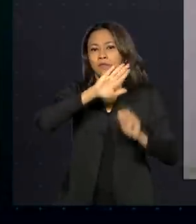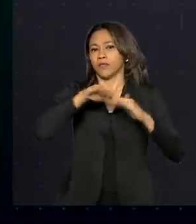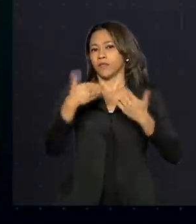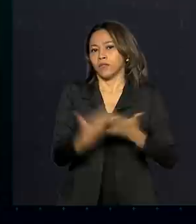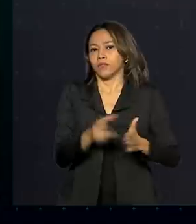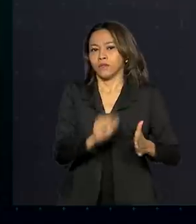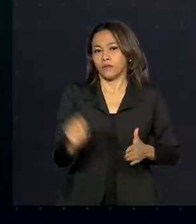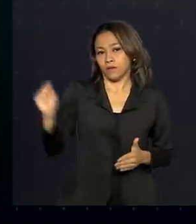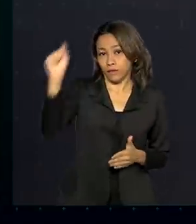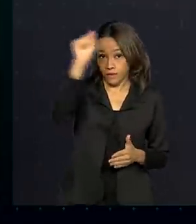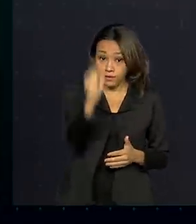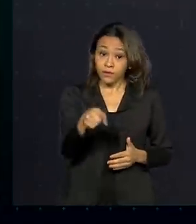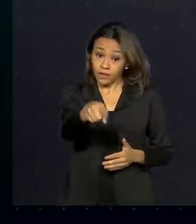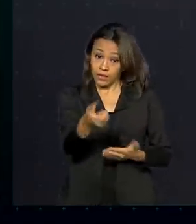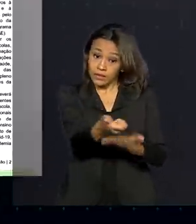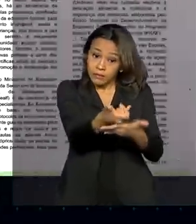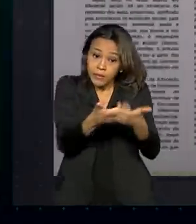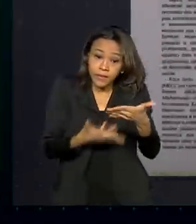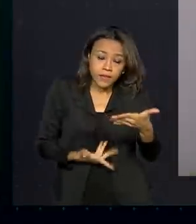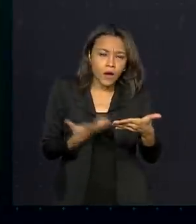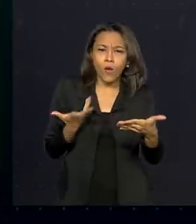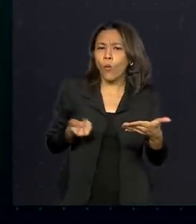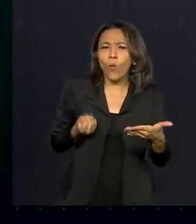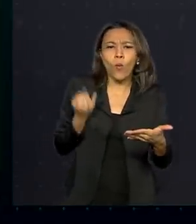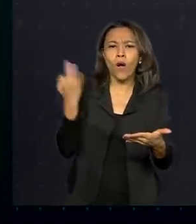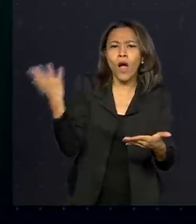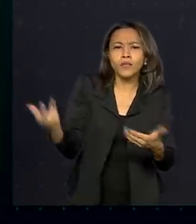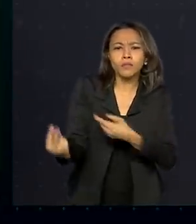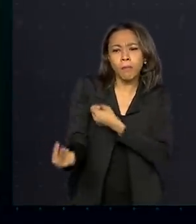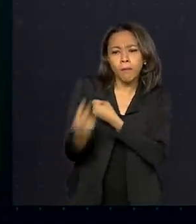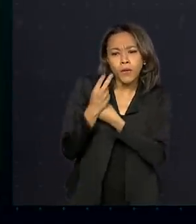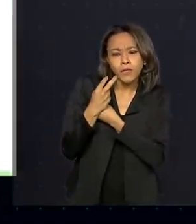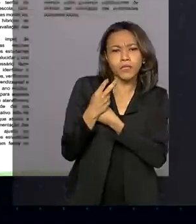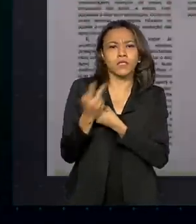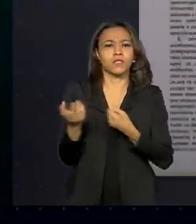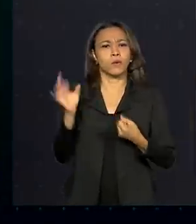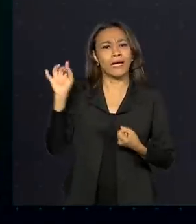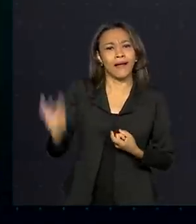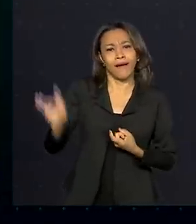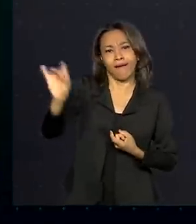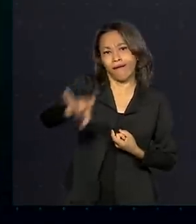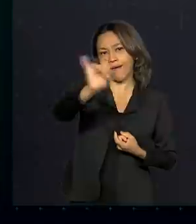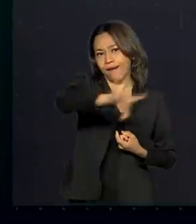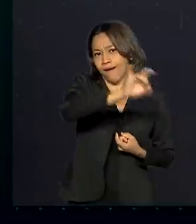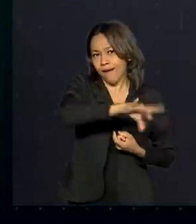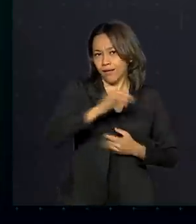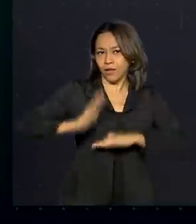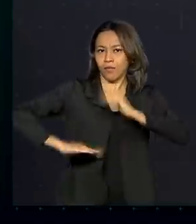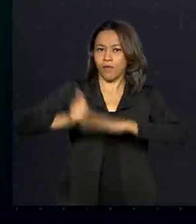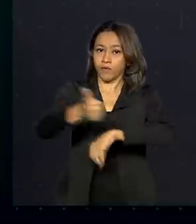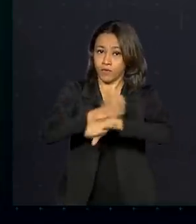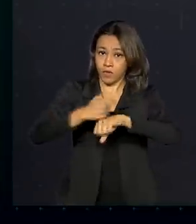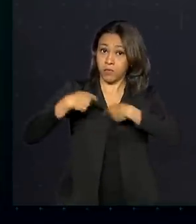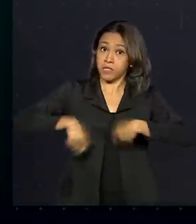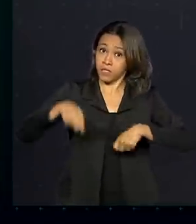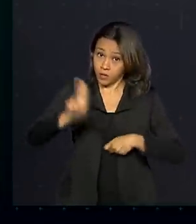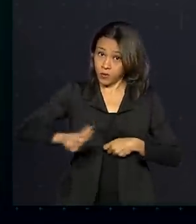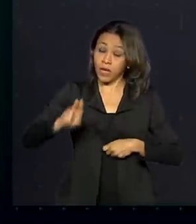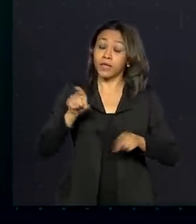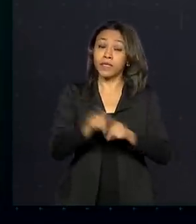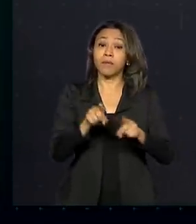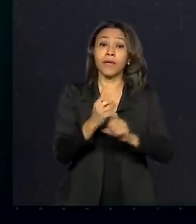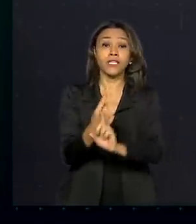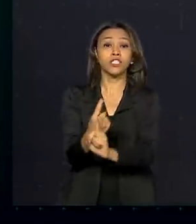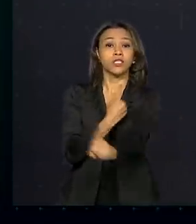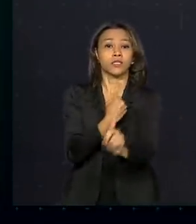indica, por exemplo, quais equipamentos de proteção individual cada profissional deve usar e o distanciamento que